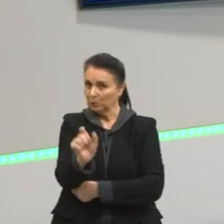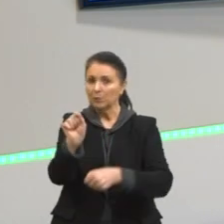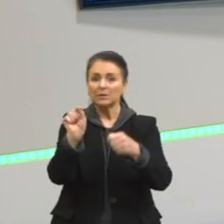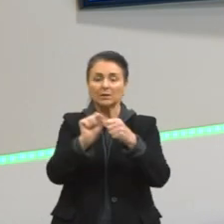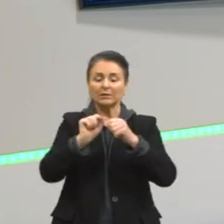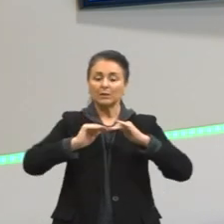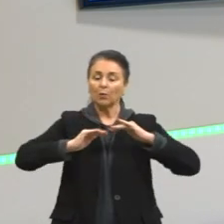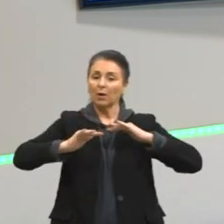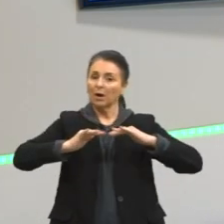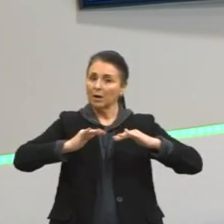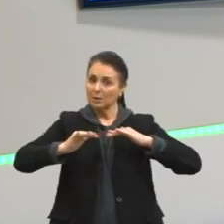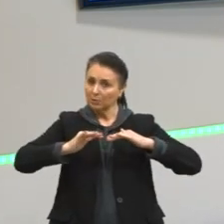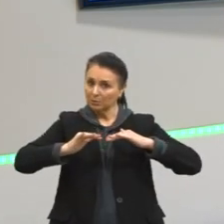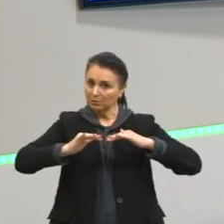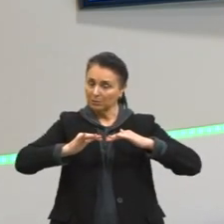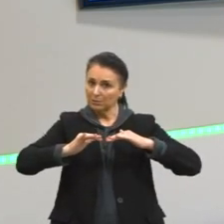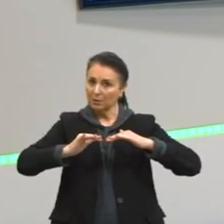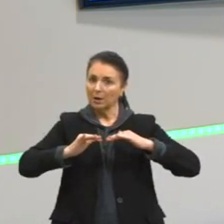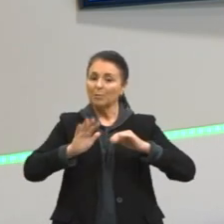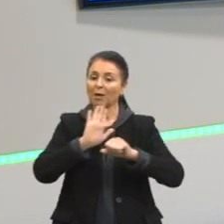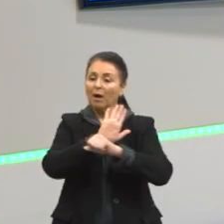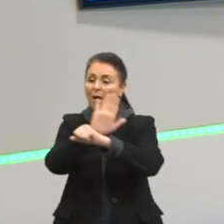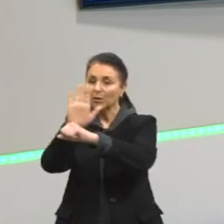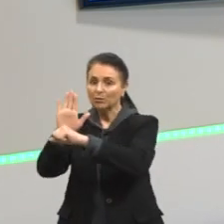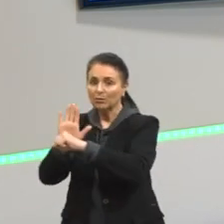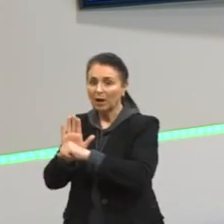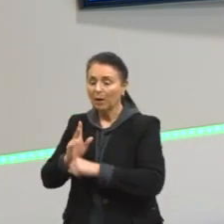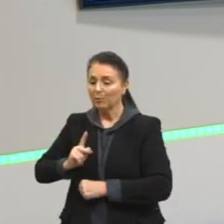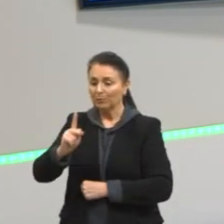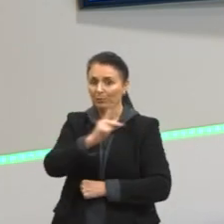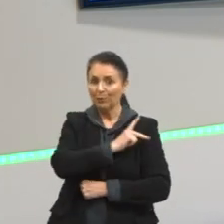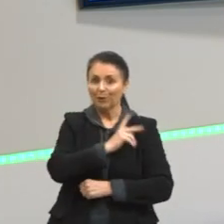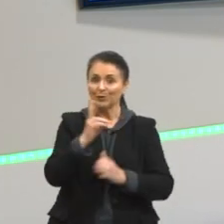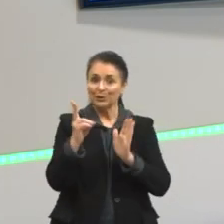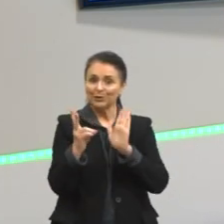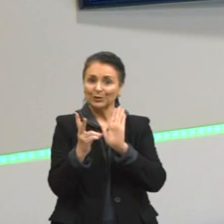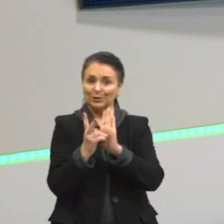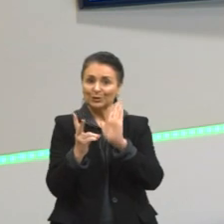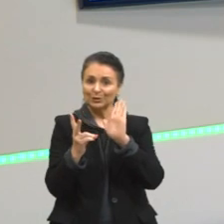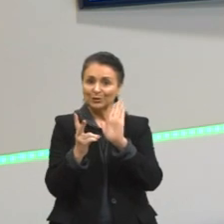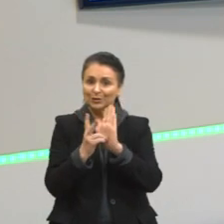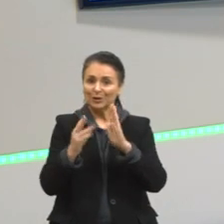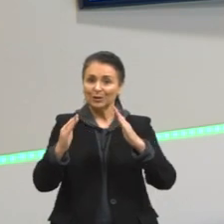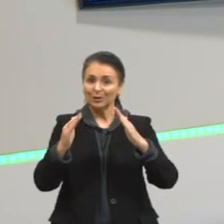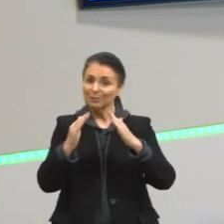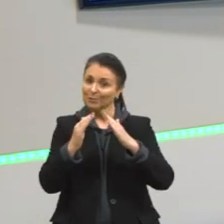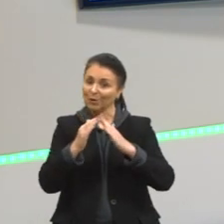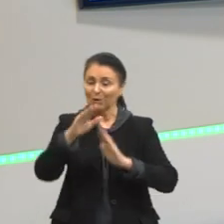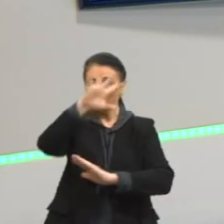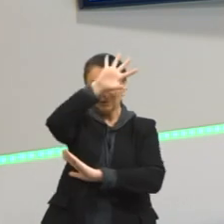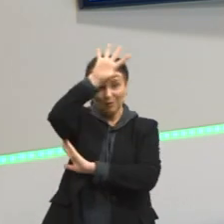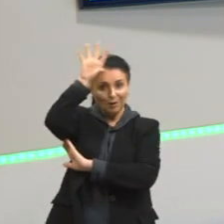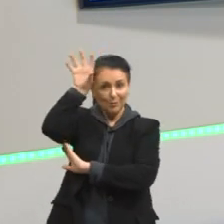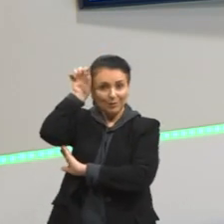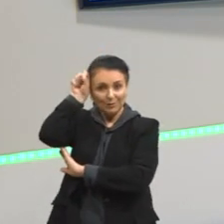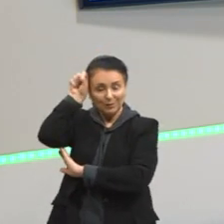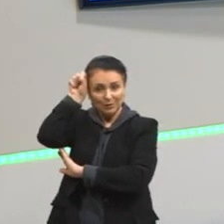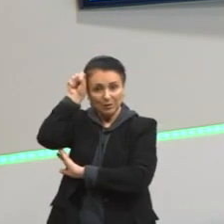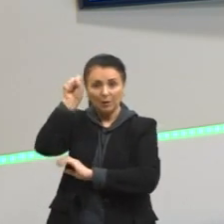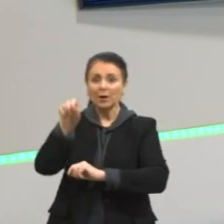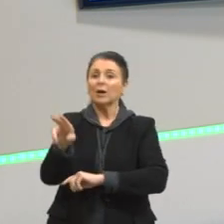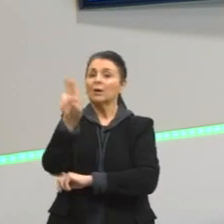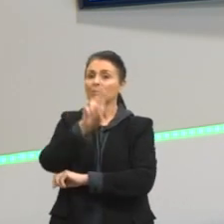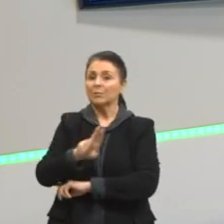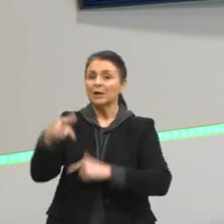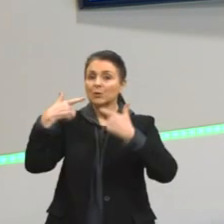ações para ajudar povos indígenas que moram na Amazônia. Mas, o uso